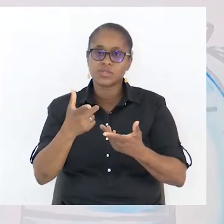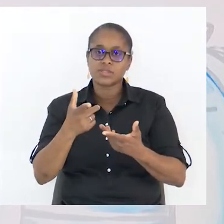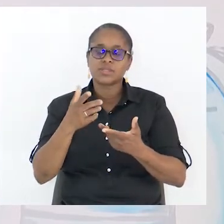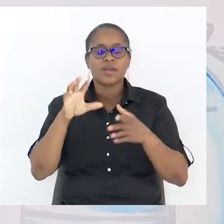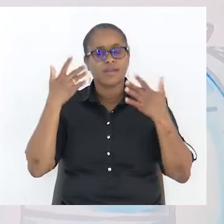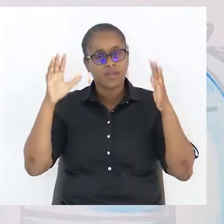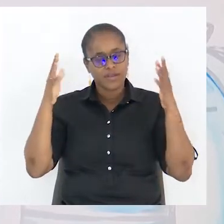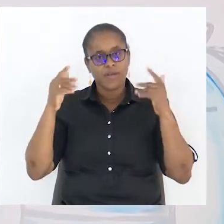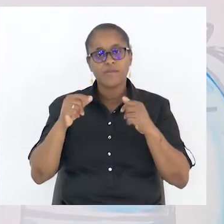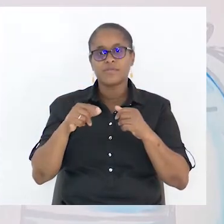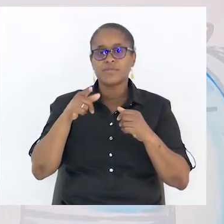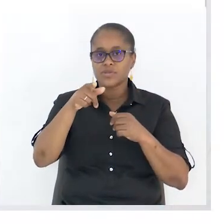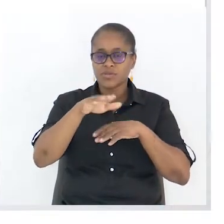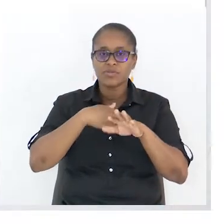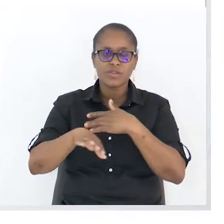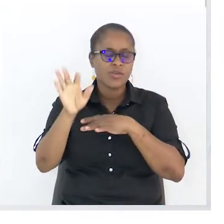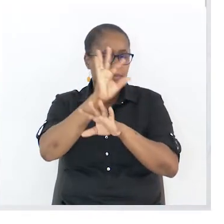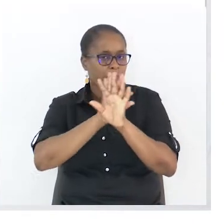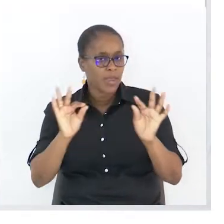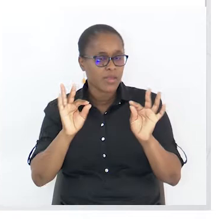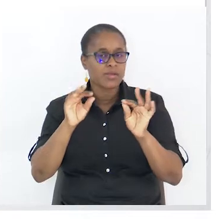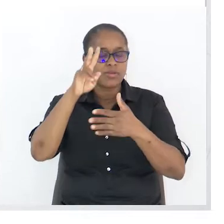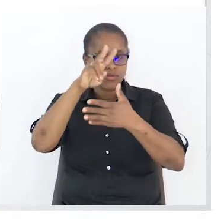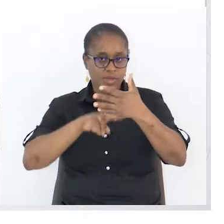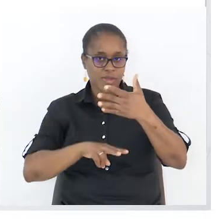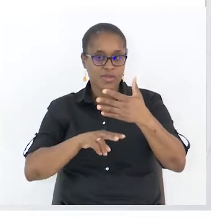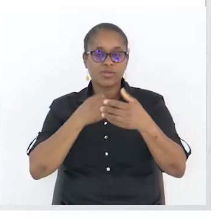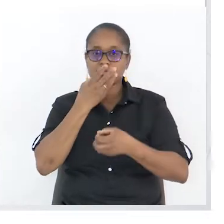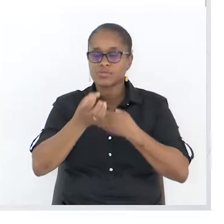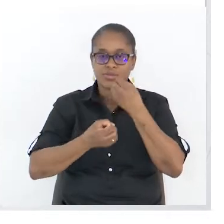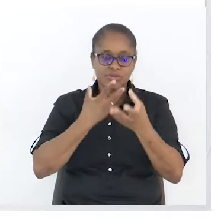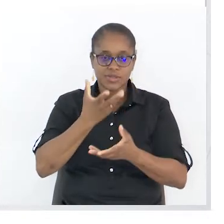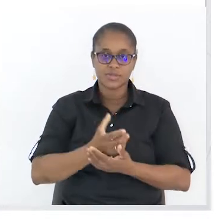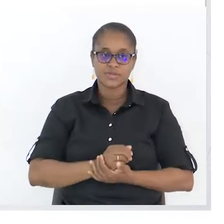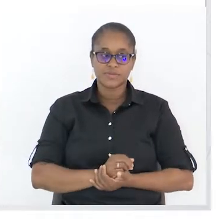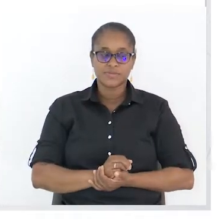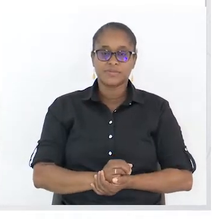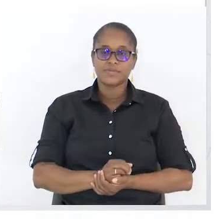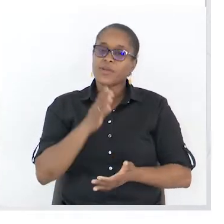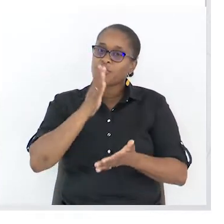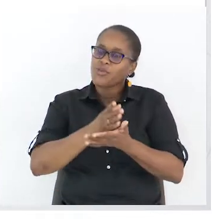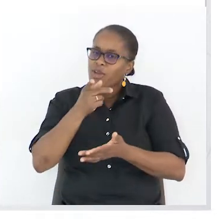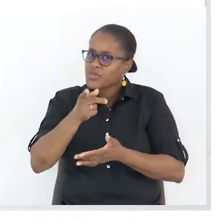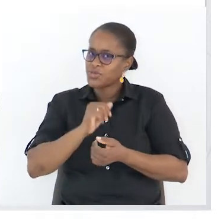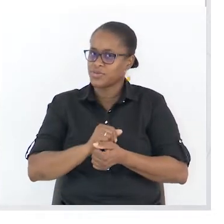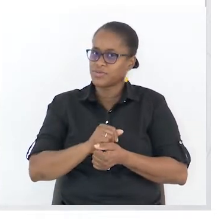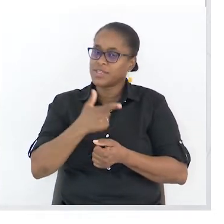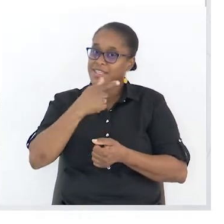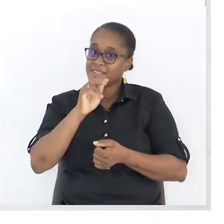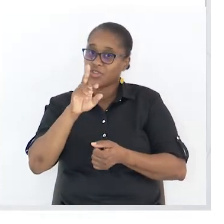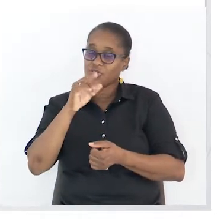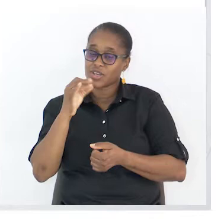argumentativo. Só isso. Teoria, teoria. Ok? Então, tu precisavas fazer isso